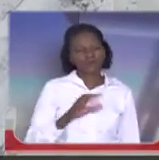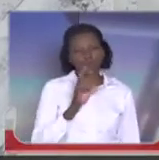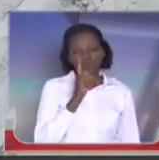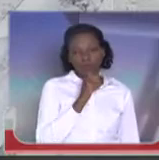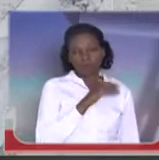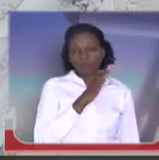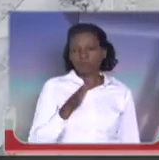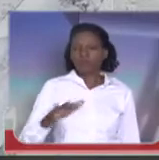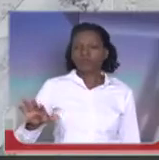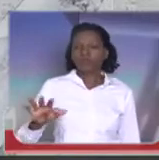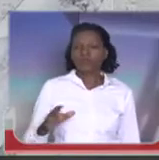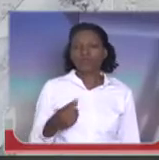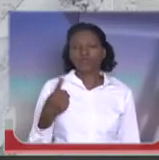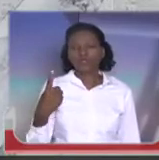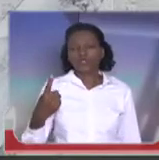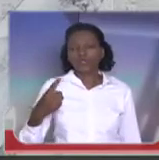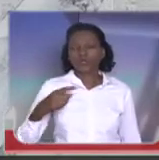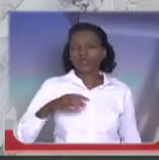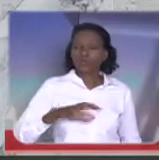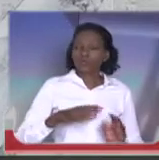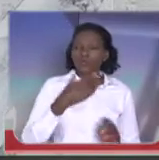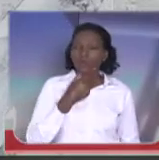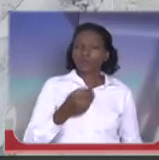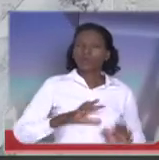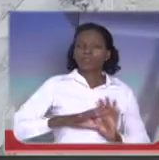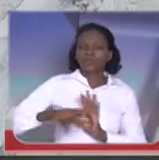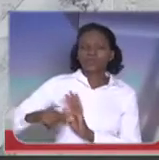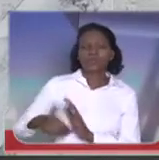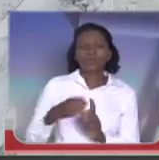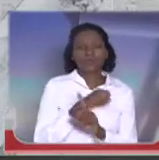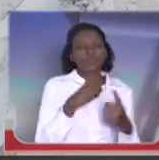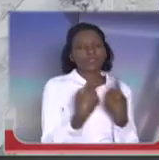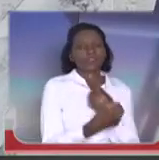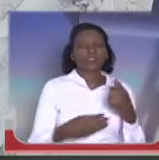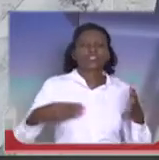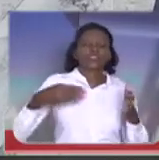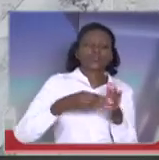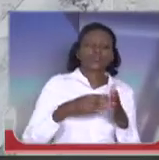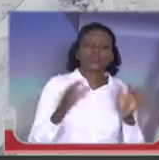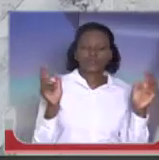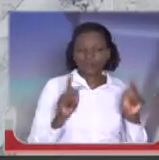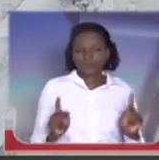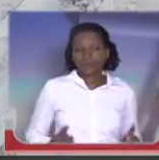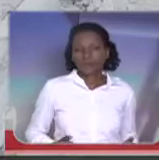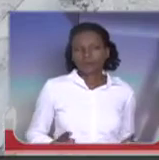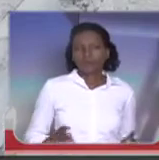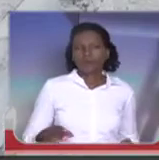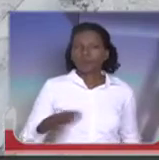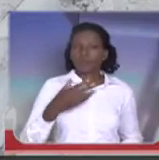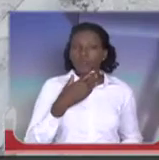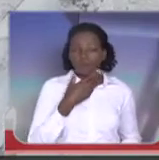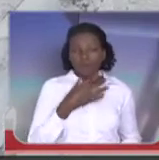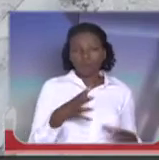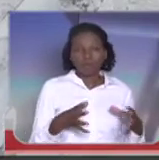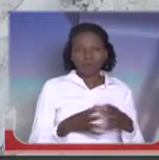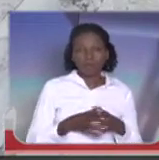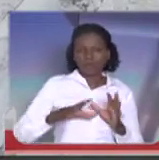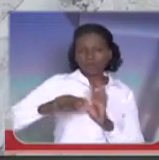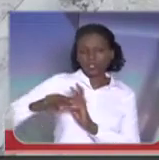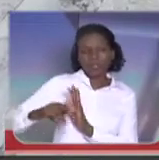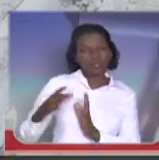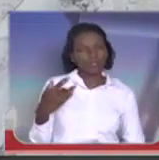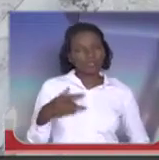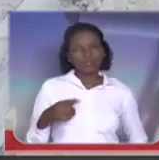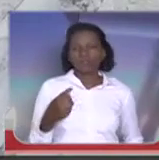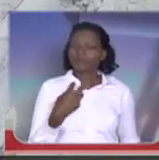de mais um bandido que só traz prejuízo à nossa sociedade. Não tenham dó de bandido. Não tenham dó de bandido. Porque